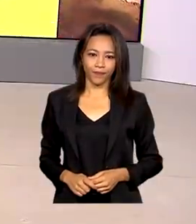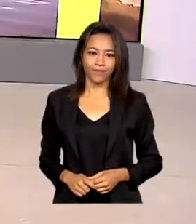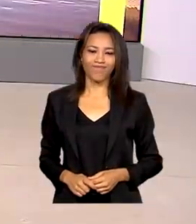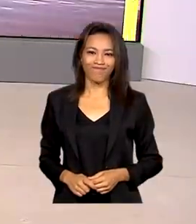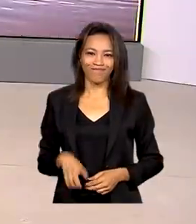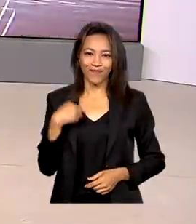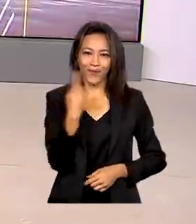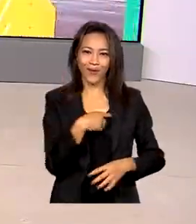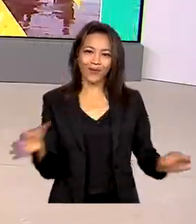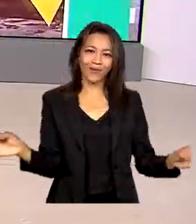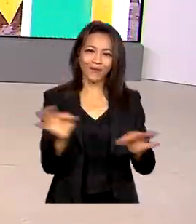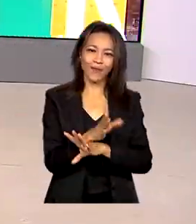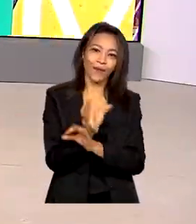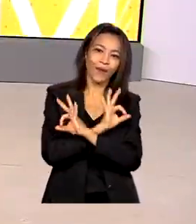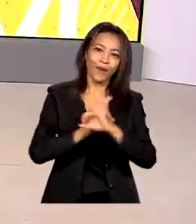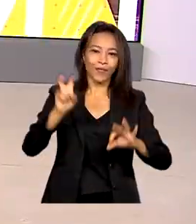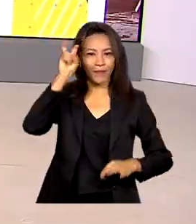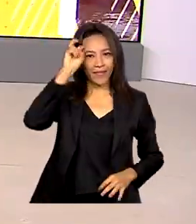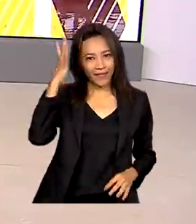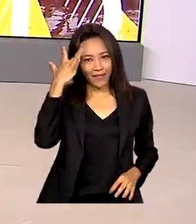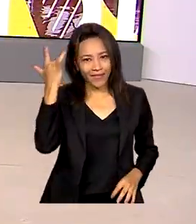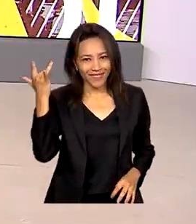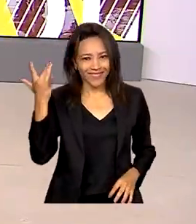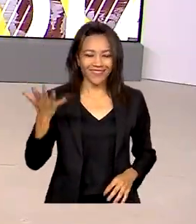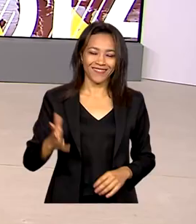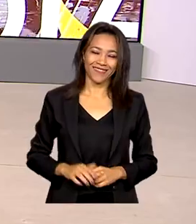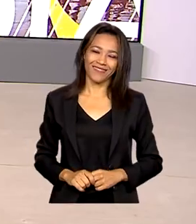A gente fica por aqui. Uma ótima quinta e até amanhã.